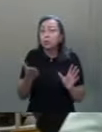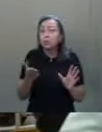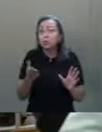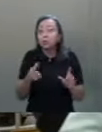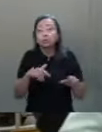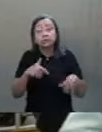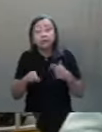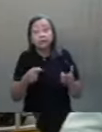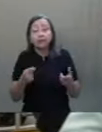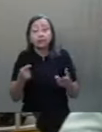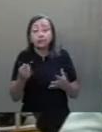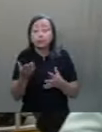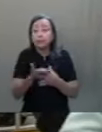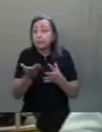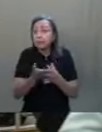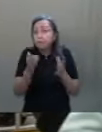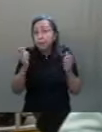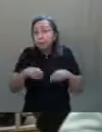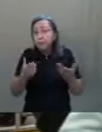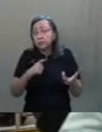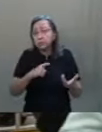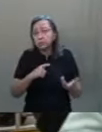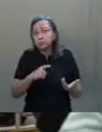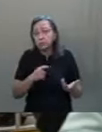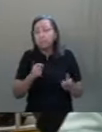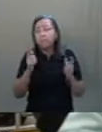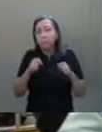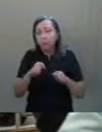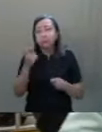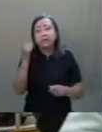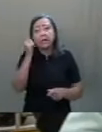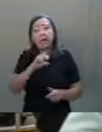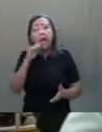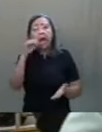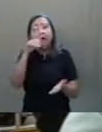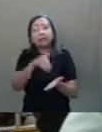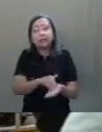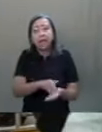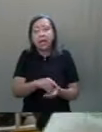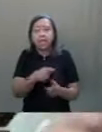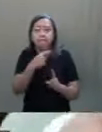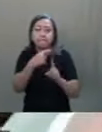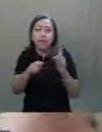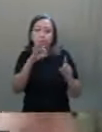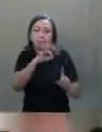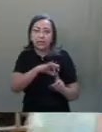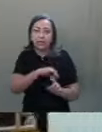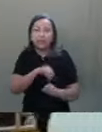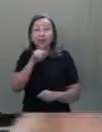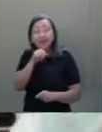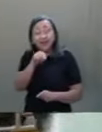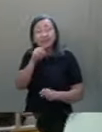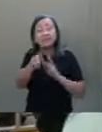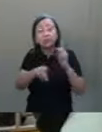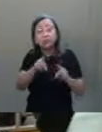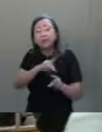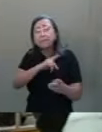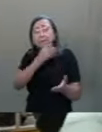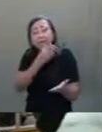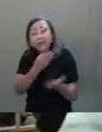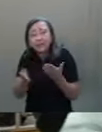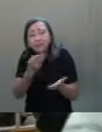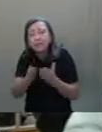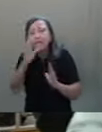impermitente permite, está legalizado, infelizmente. De que pode ganhar até meio salário mínimo. É esse povo que vai perder seu direito. Não tem